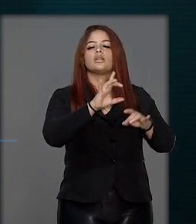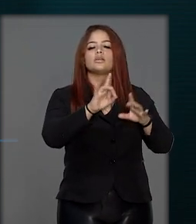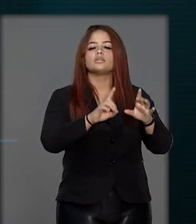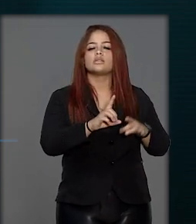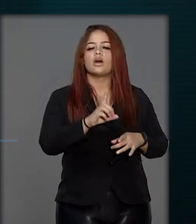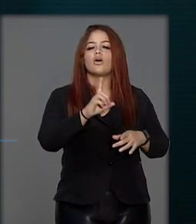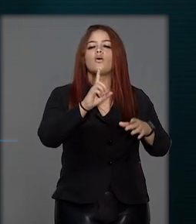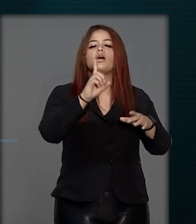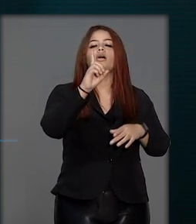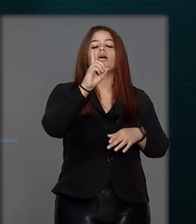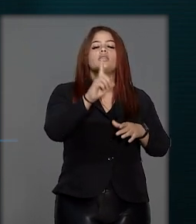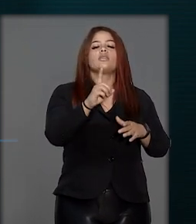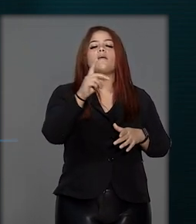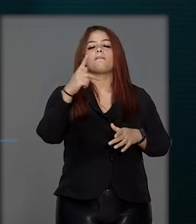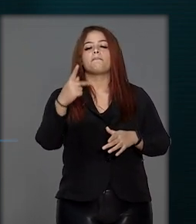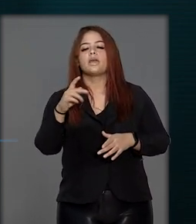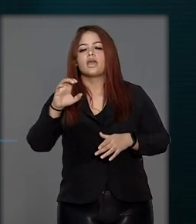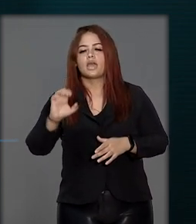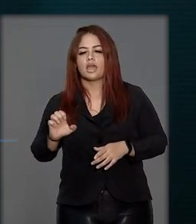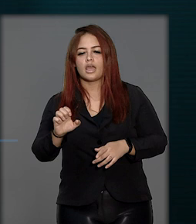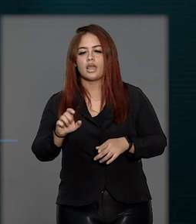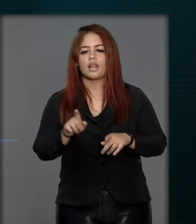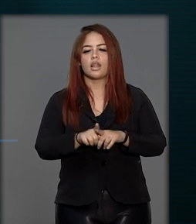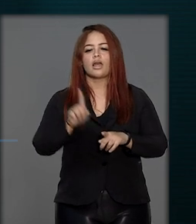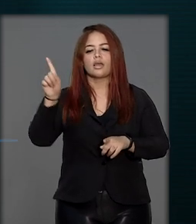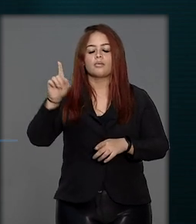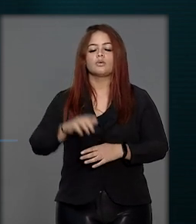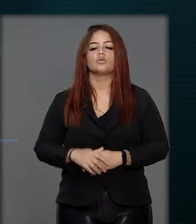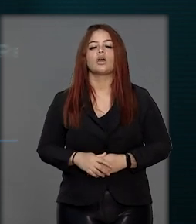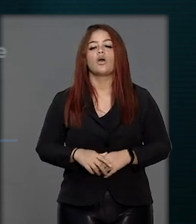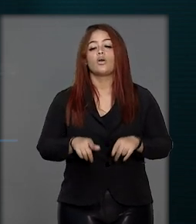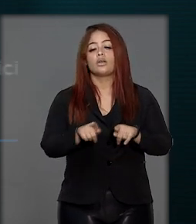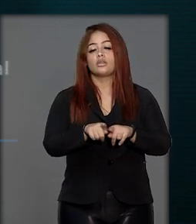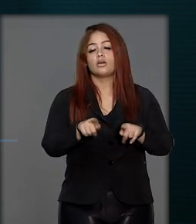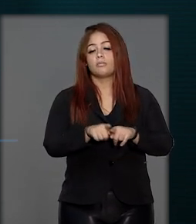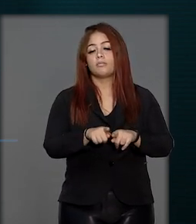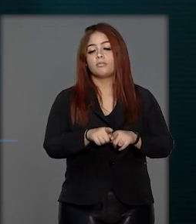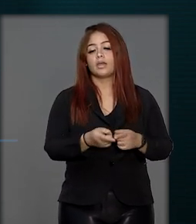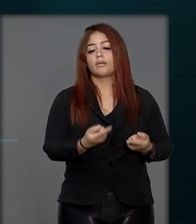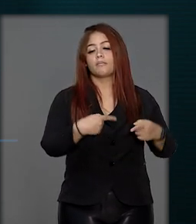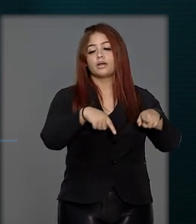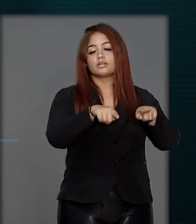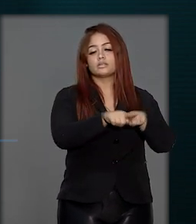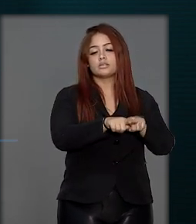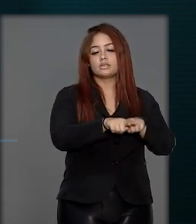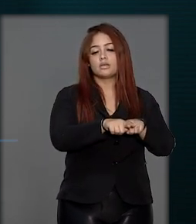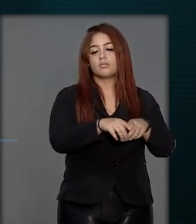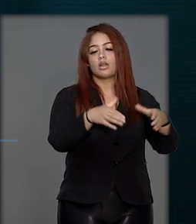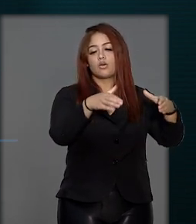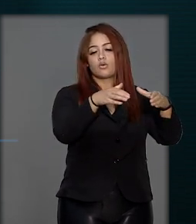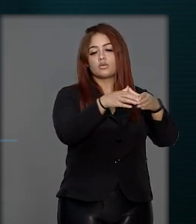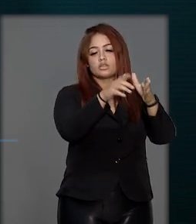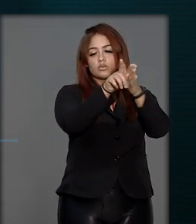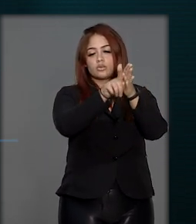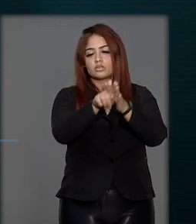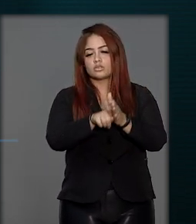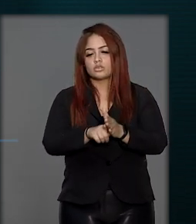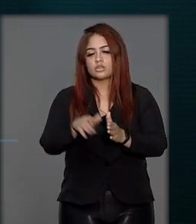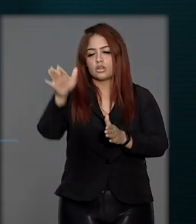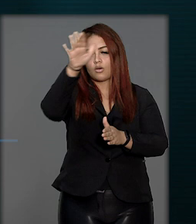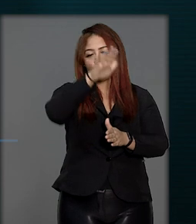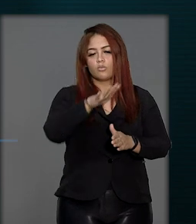Penal Econômico pela Faculdade de Coimbra, em Portugal, e integra o Conselho Consultivo da Rede Mundial de Integridade